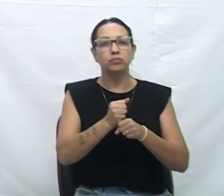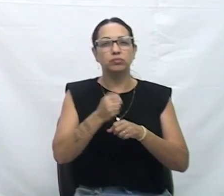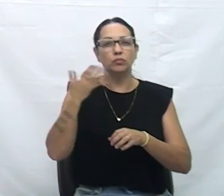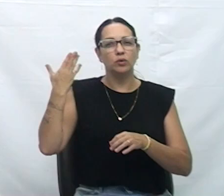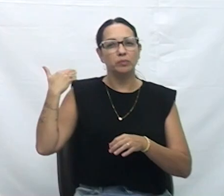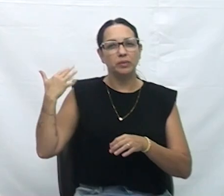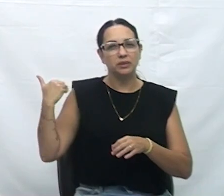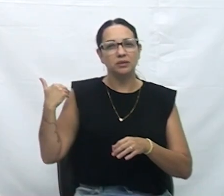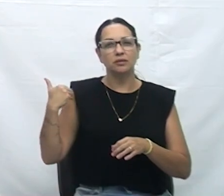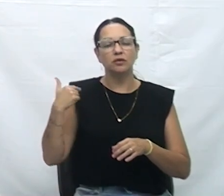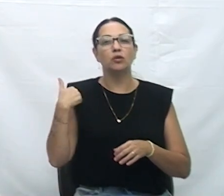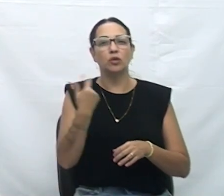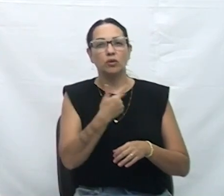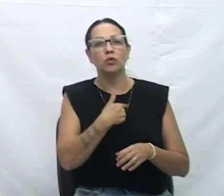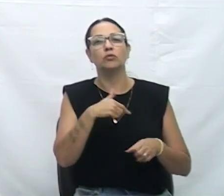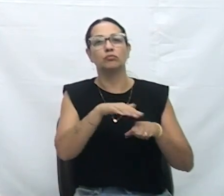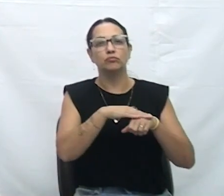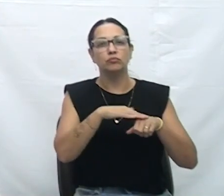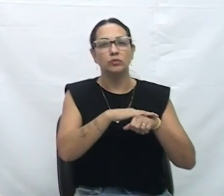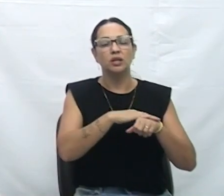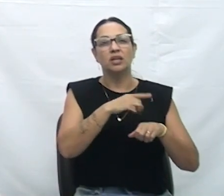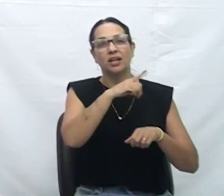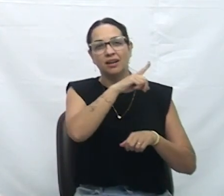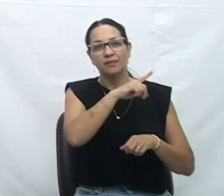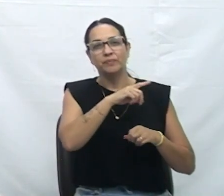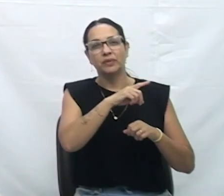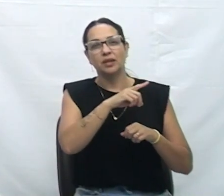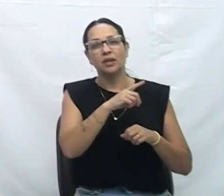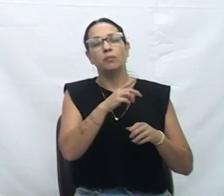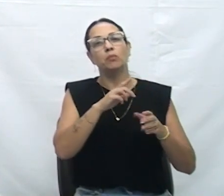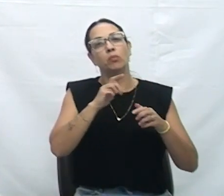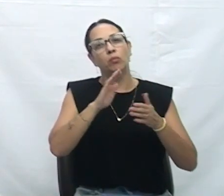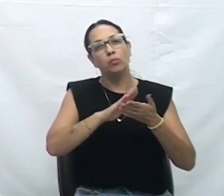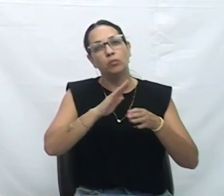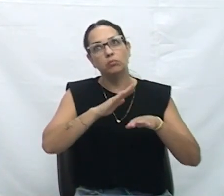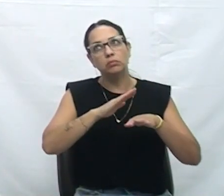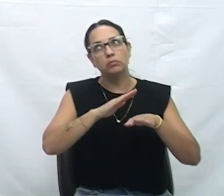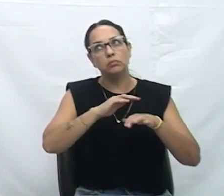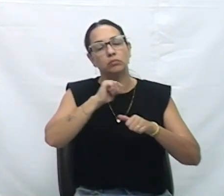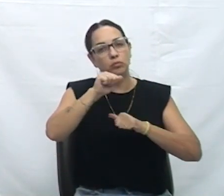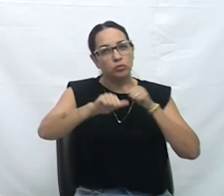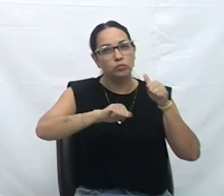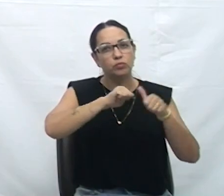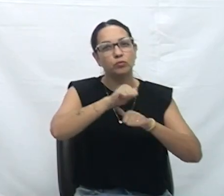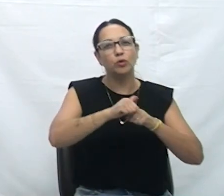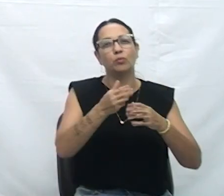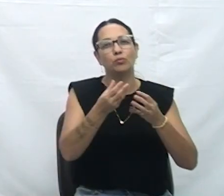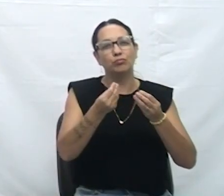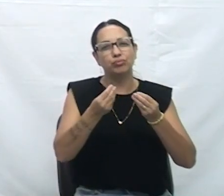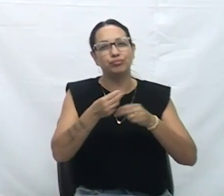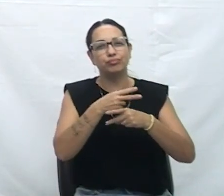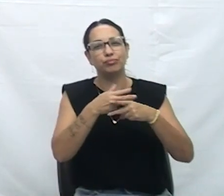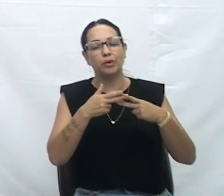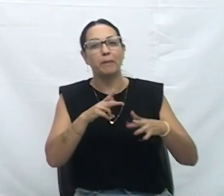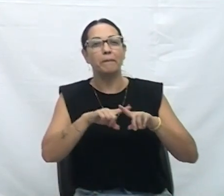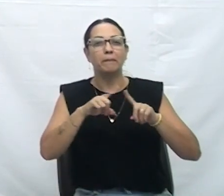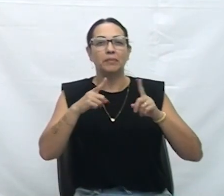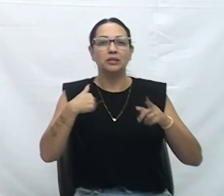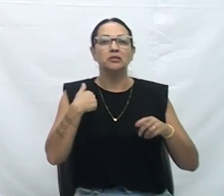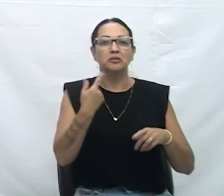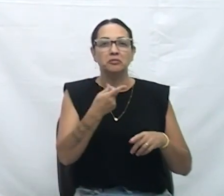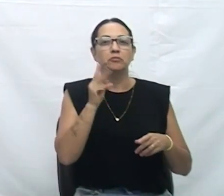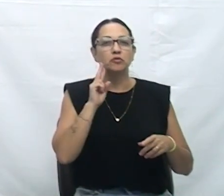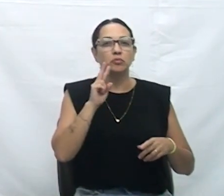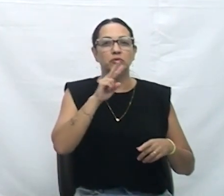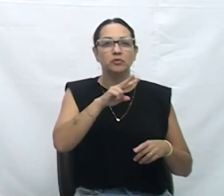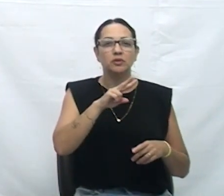mesma secretaria, muita coisa mudou, seu presidente. Mudou para pior, infelizmente. Mas estivemos lá tentando ver que é uma pauta que